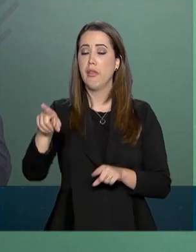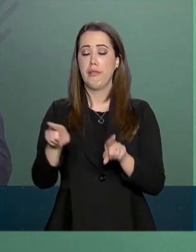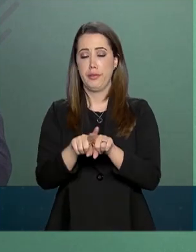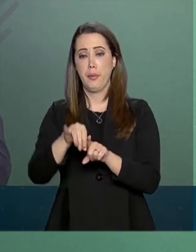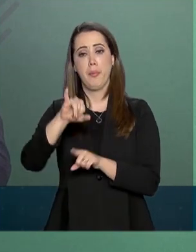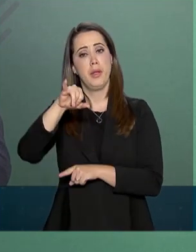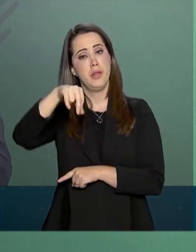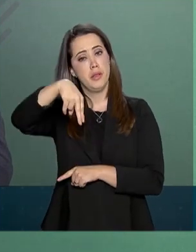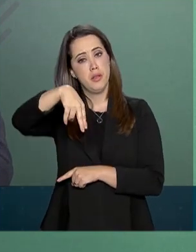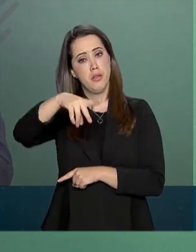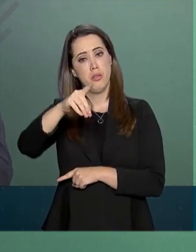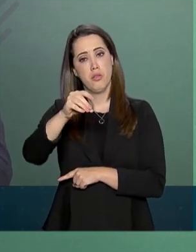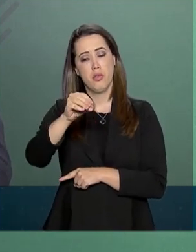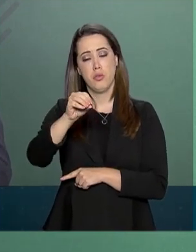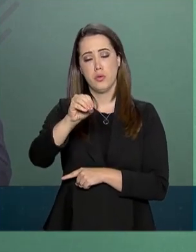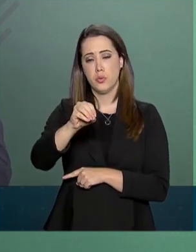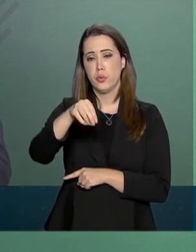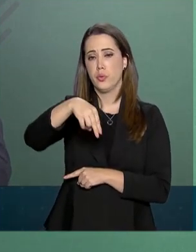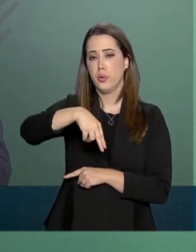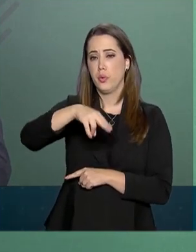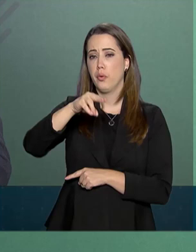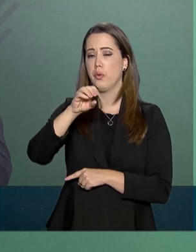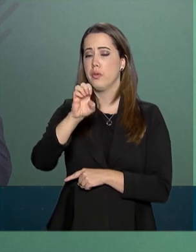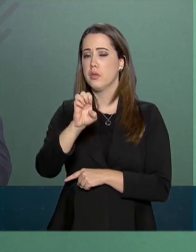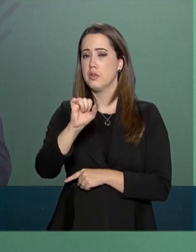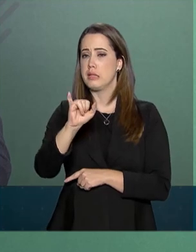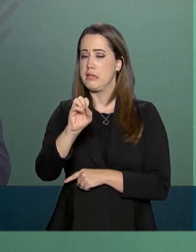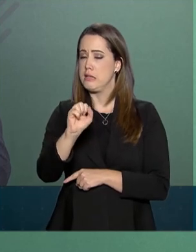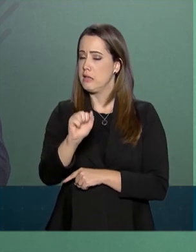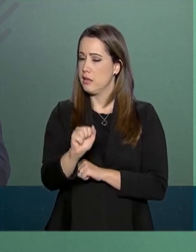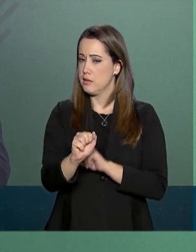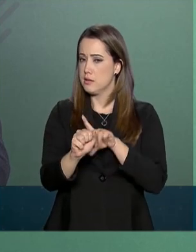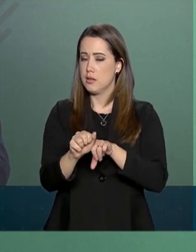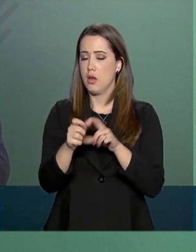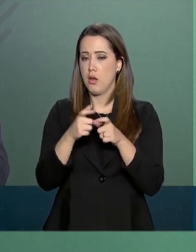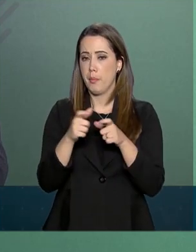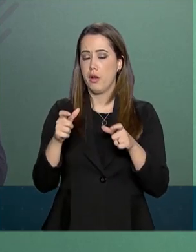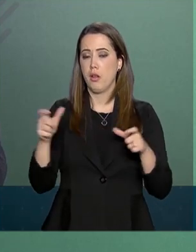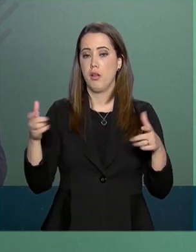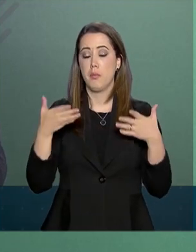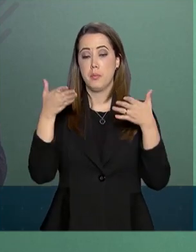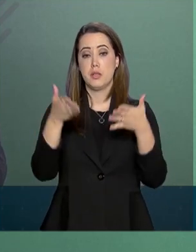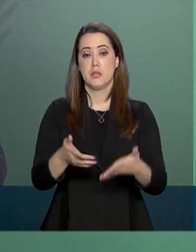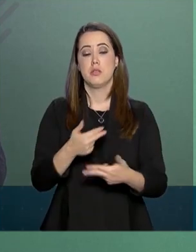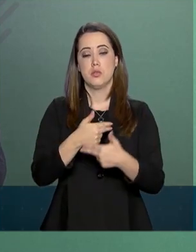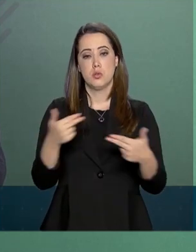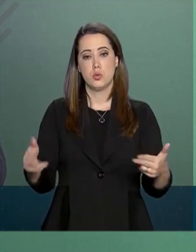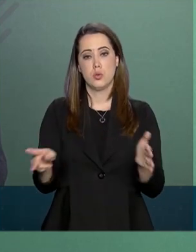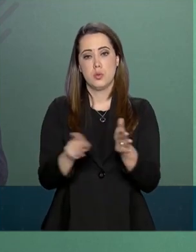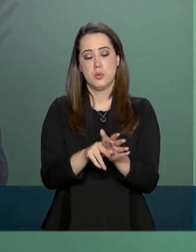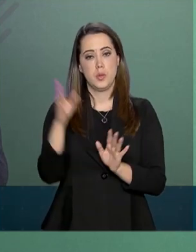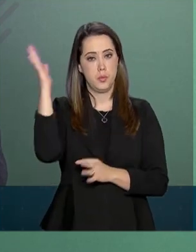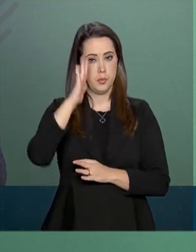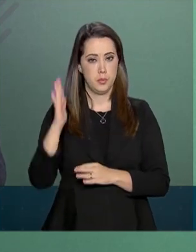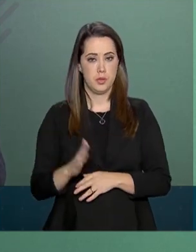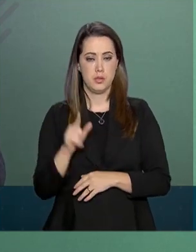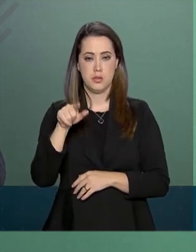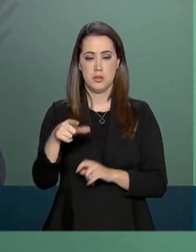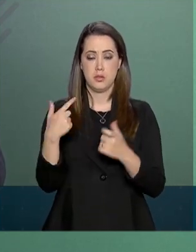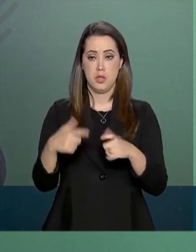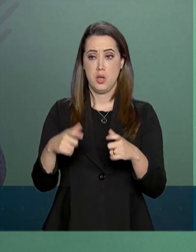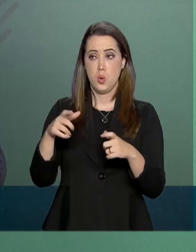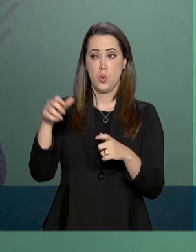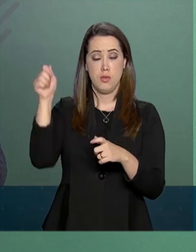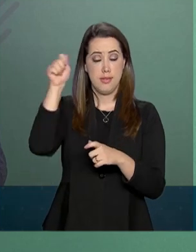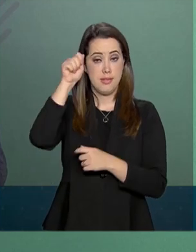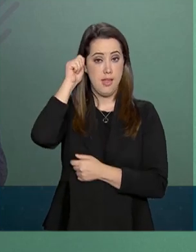Com o objetivo precípio de ampliar a presença de produtos brasileiros na Ásia.